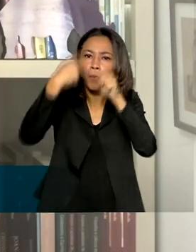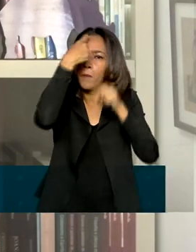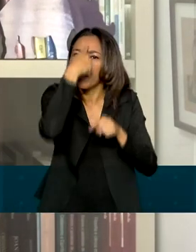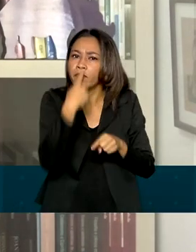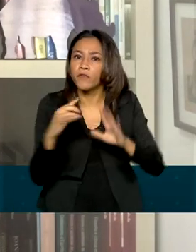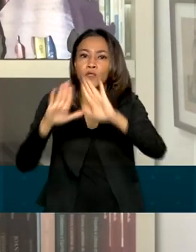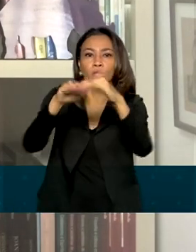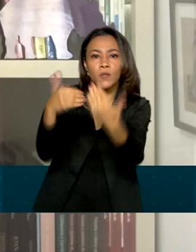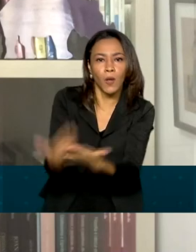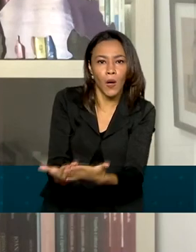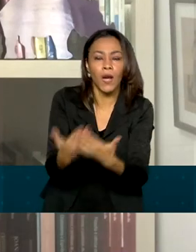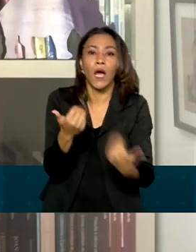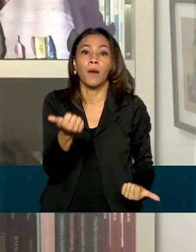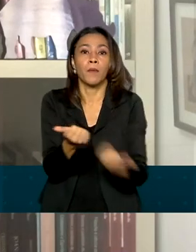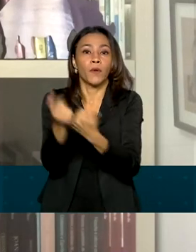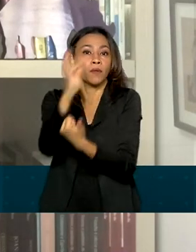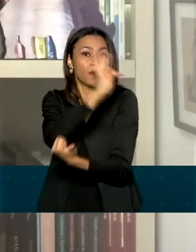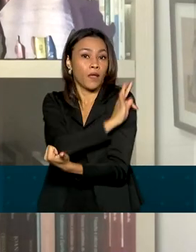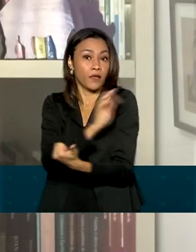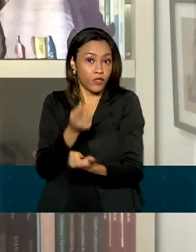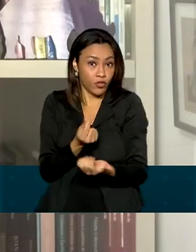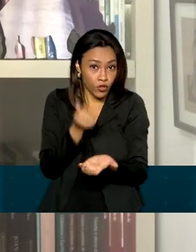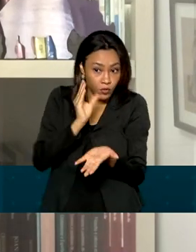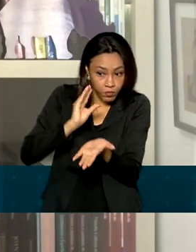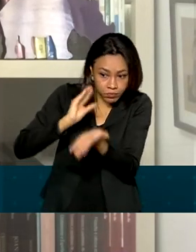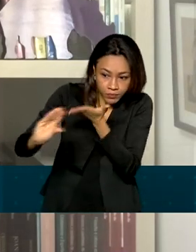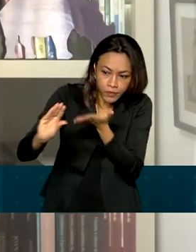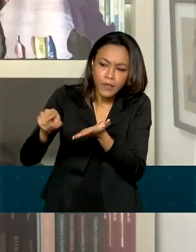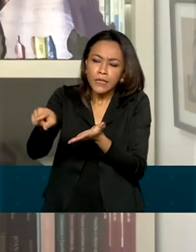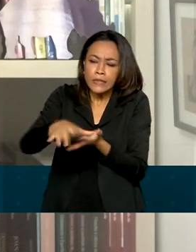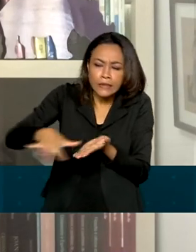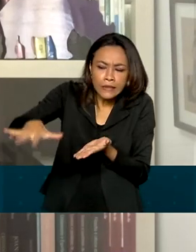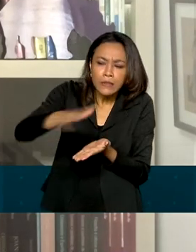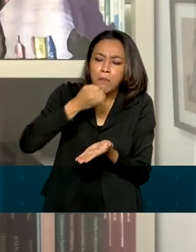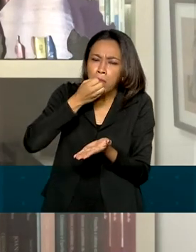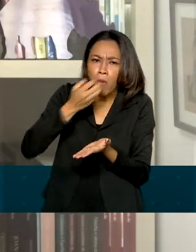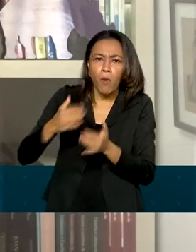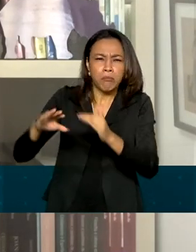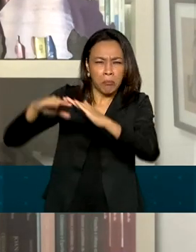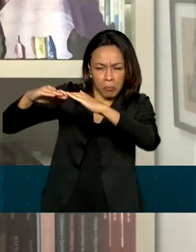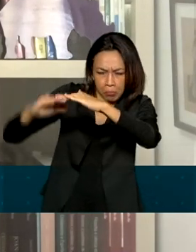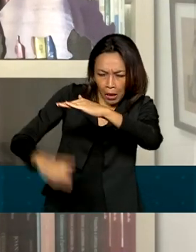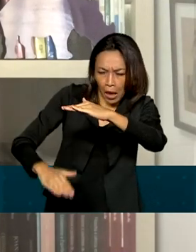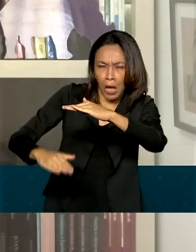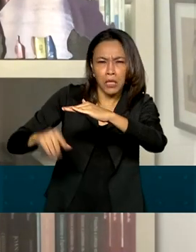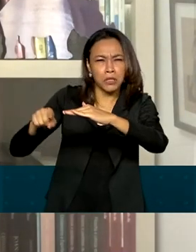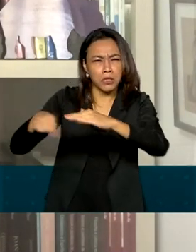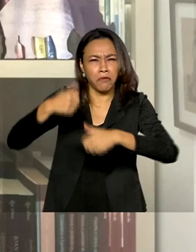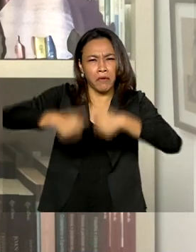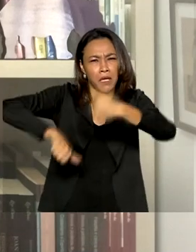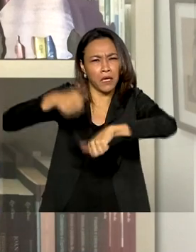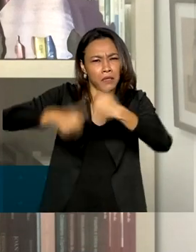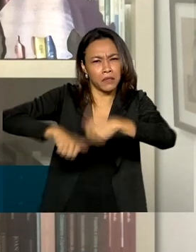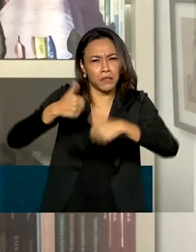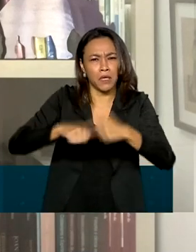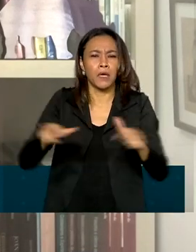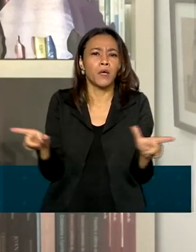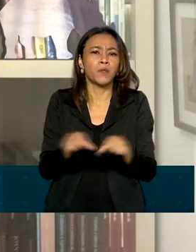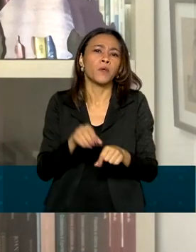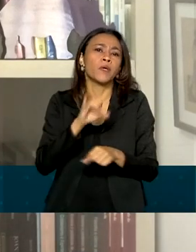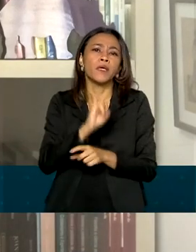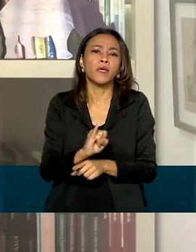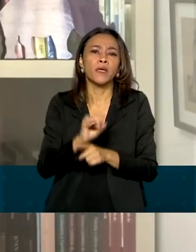técnico e financeiro, vão ter prioridade instituições com baixa pontuação no IDEB, o Índice de Desenvolvimento da